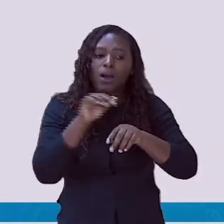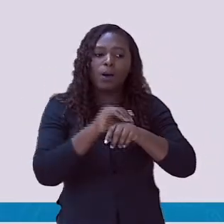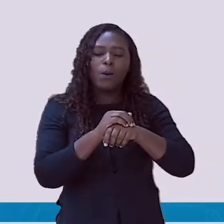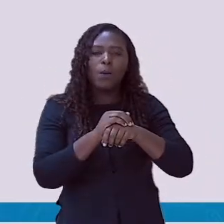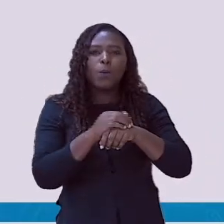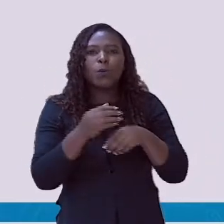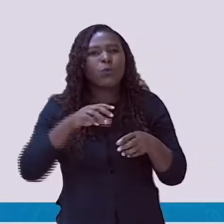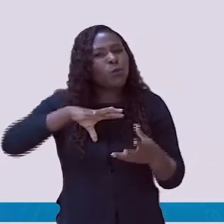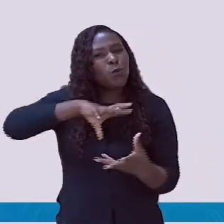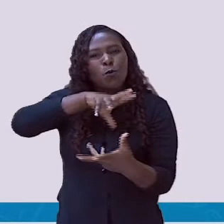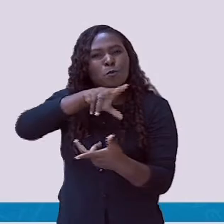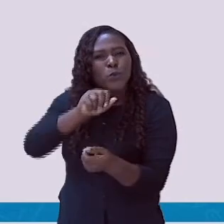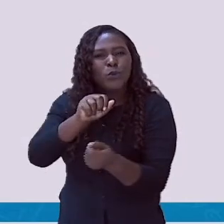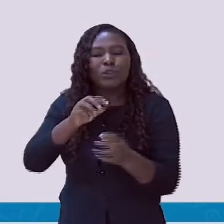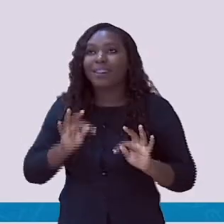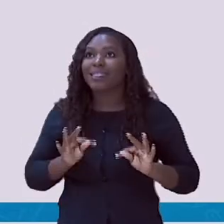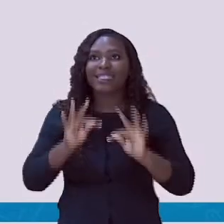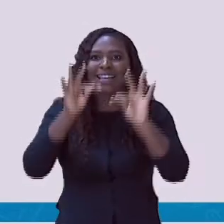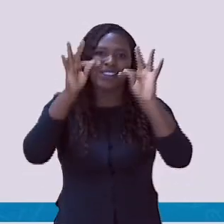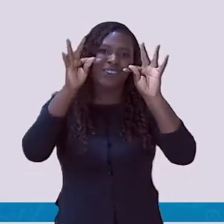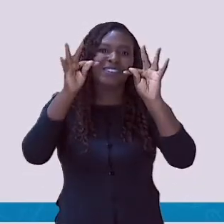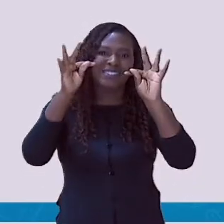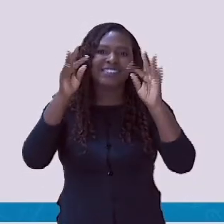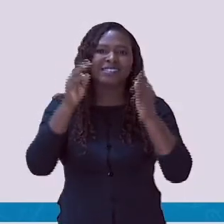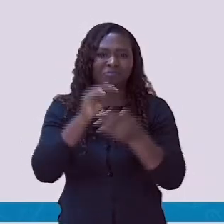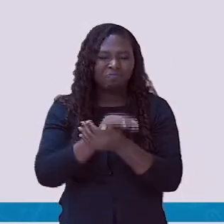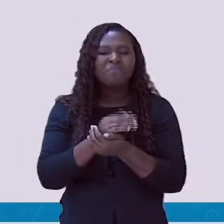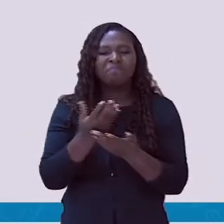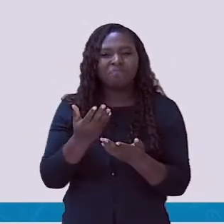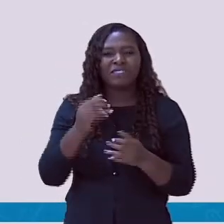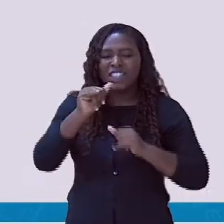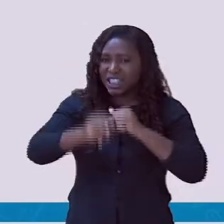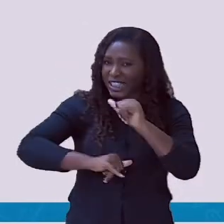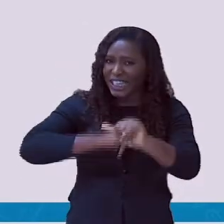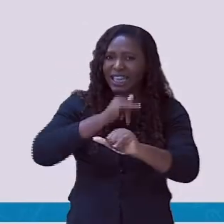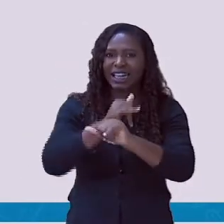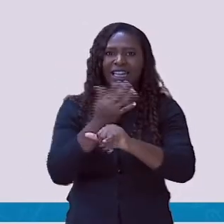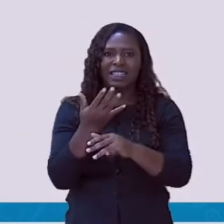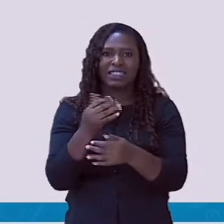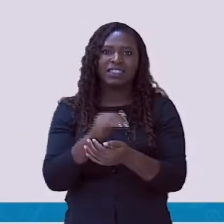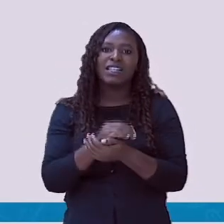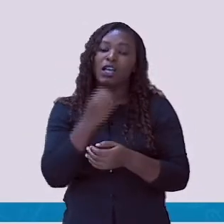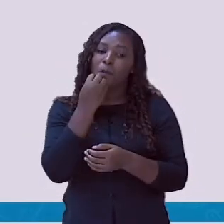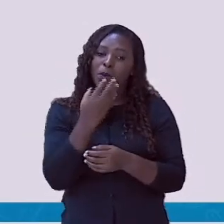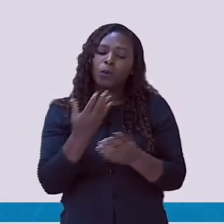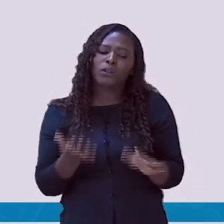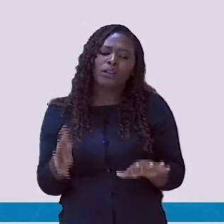pontes entre a pessoa que tem baixa visão e cegueira e a sociedade.